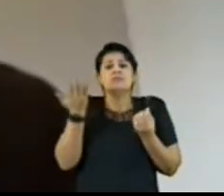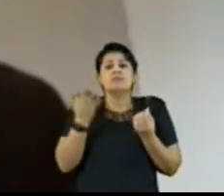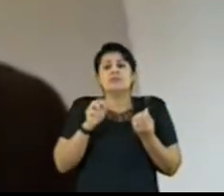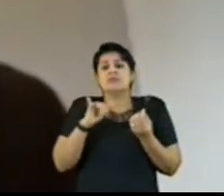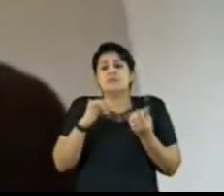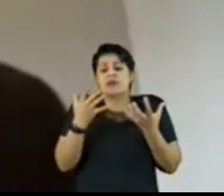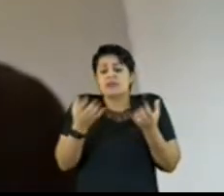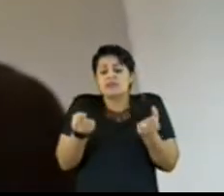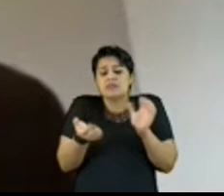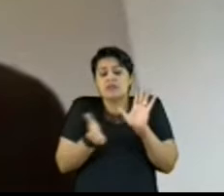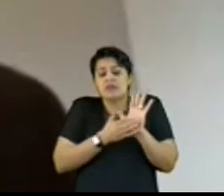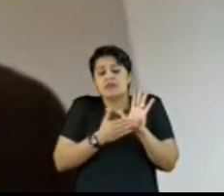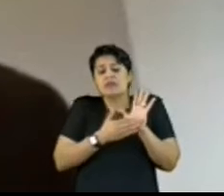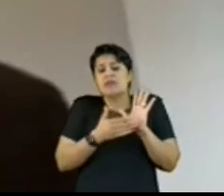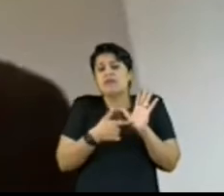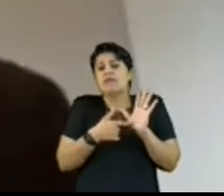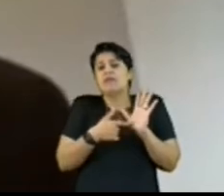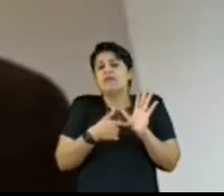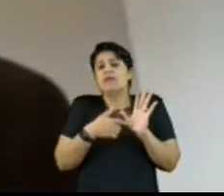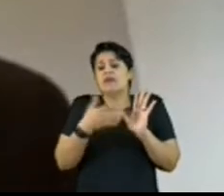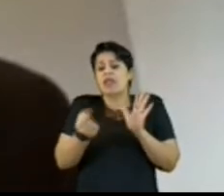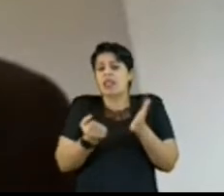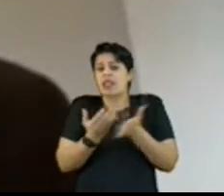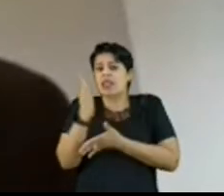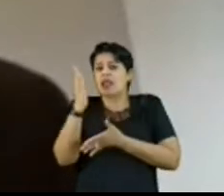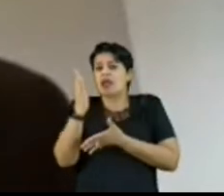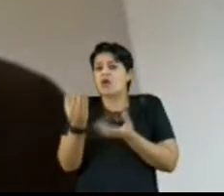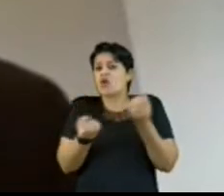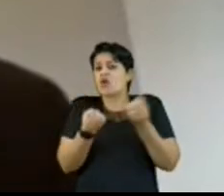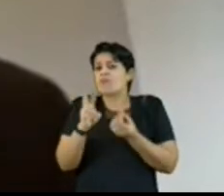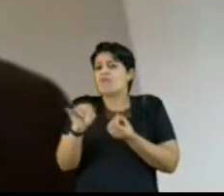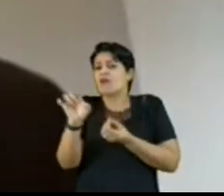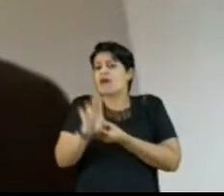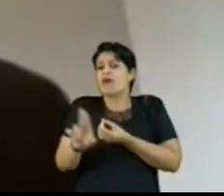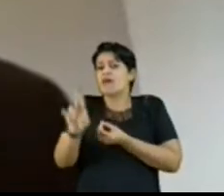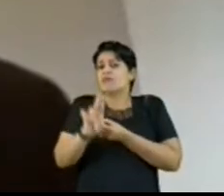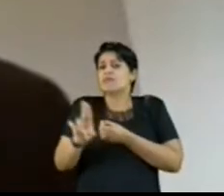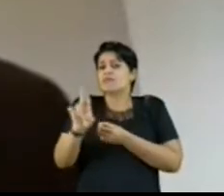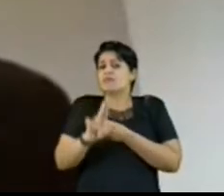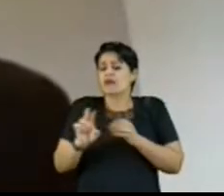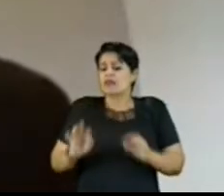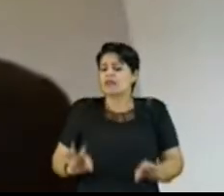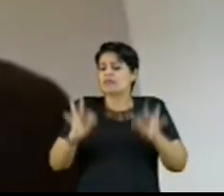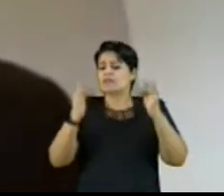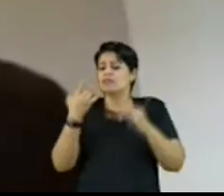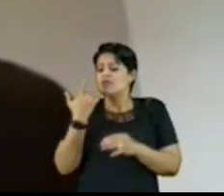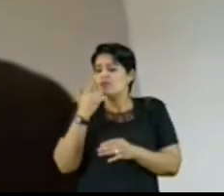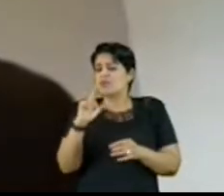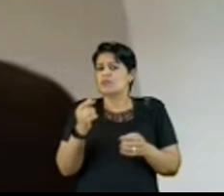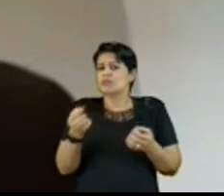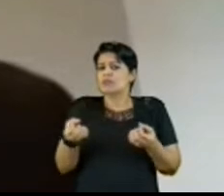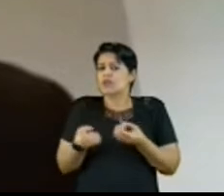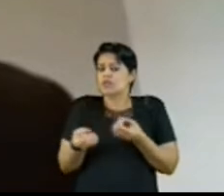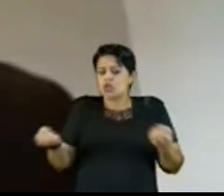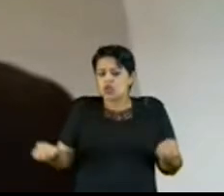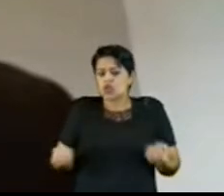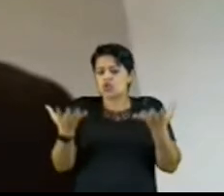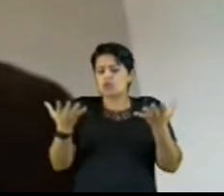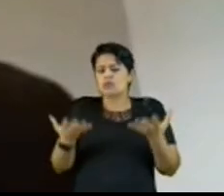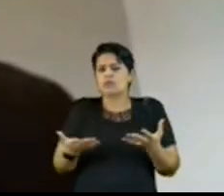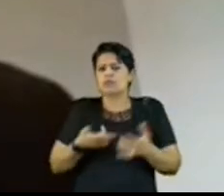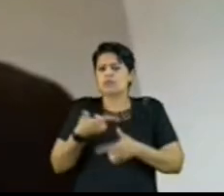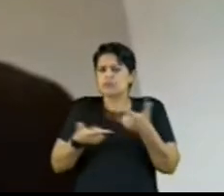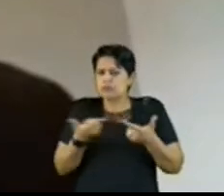for aceita como tal, de poder utilizar tecnologia para gerar novos empregos e para